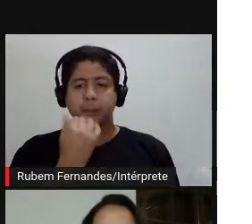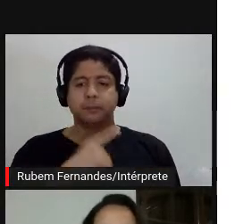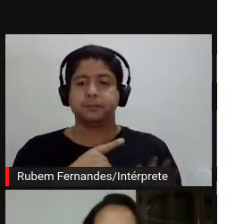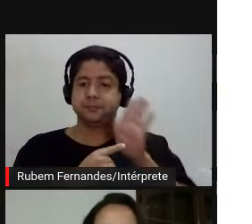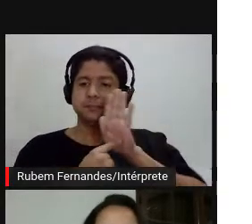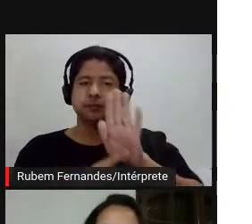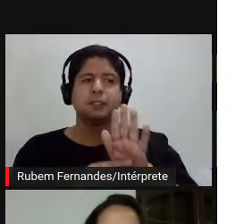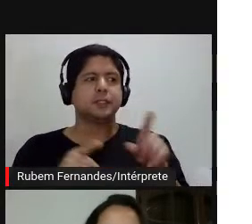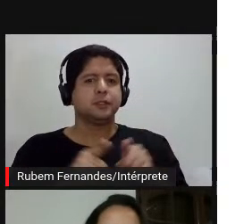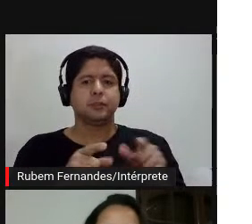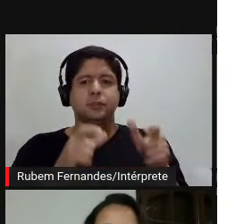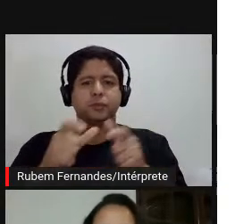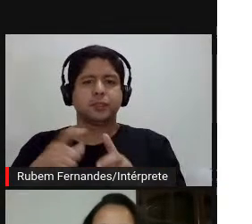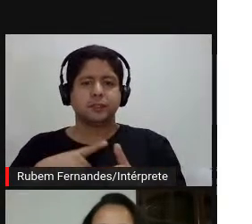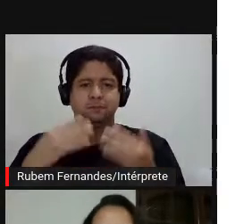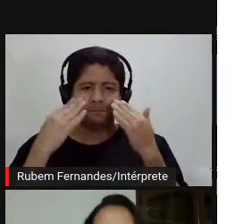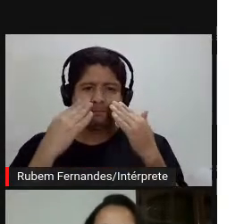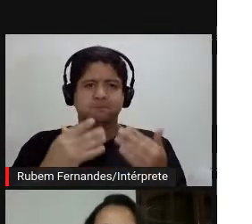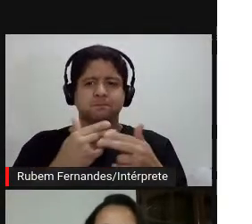curatorial, então,